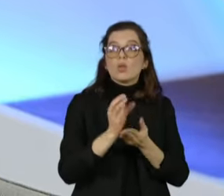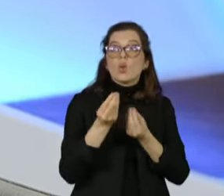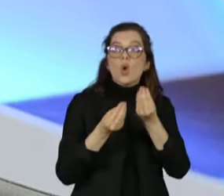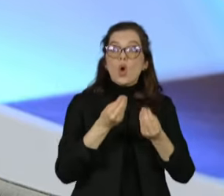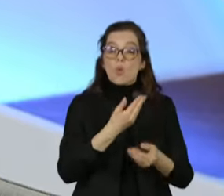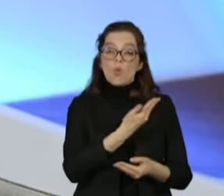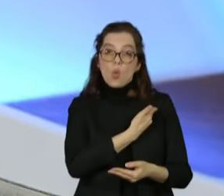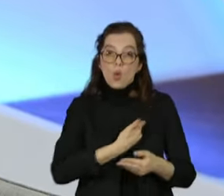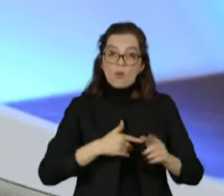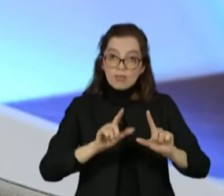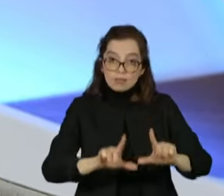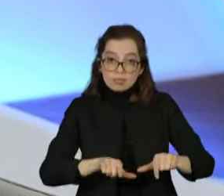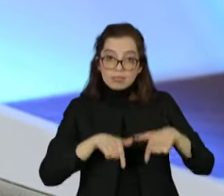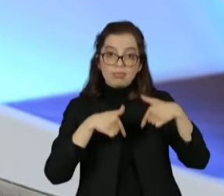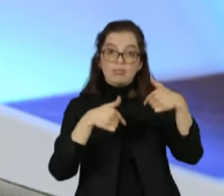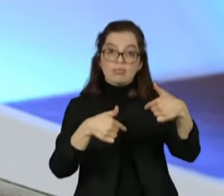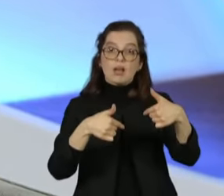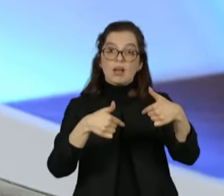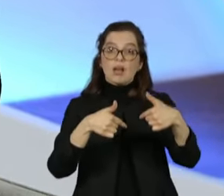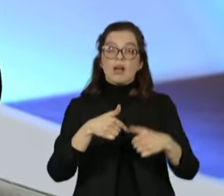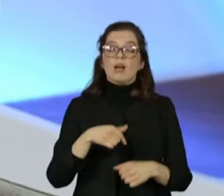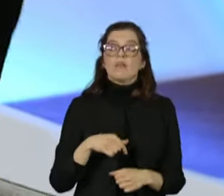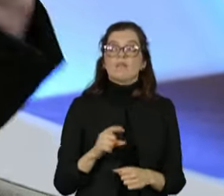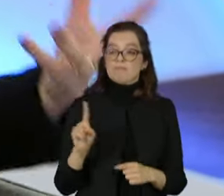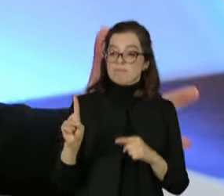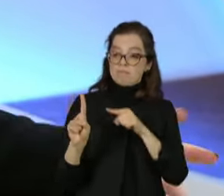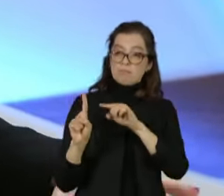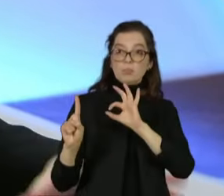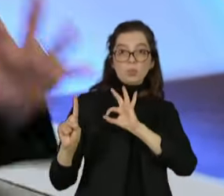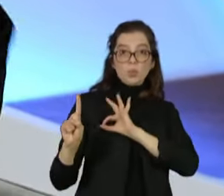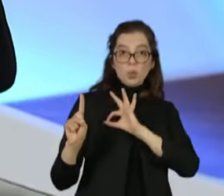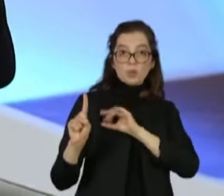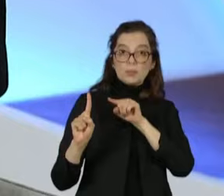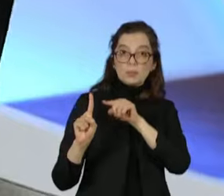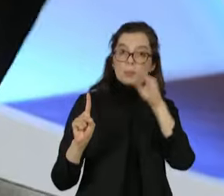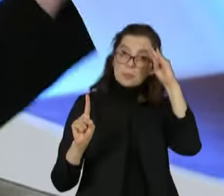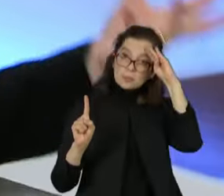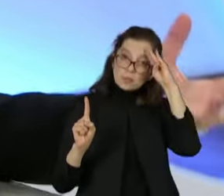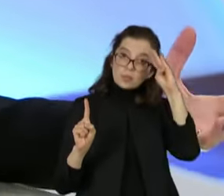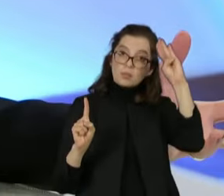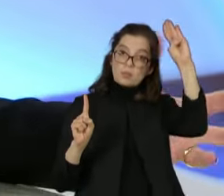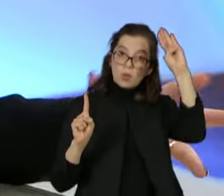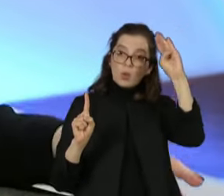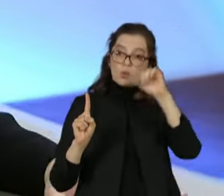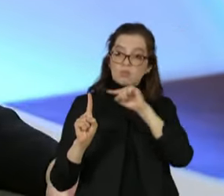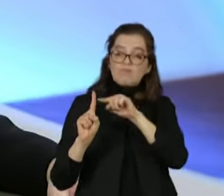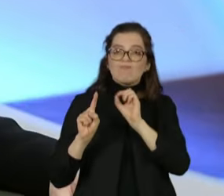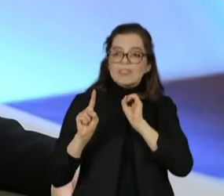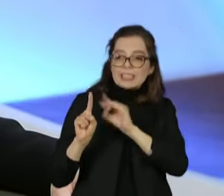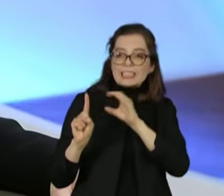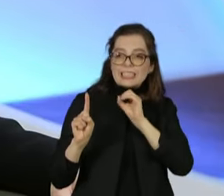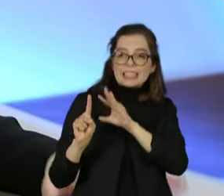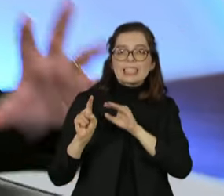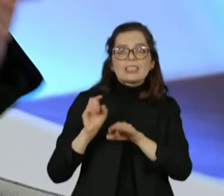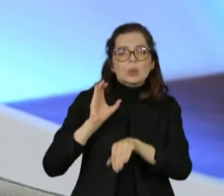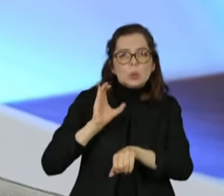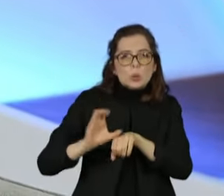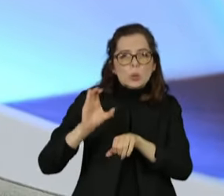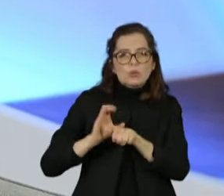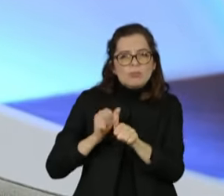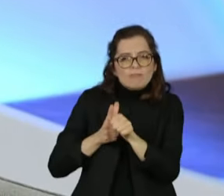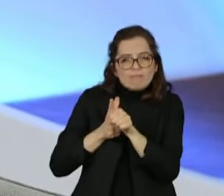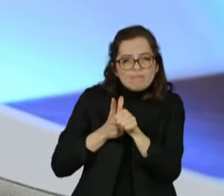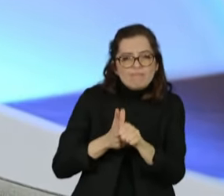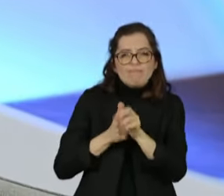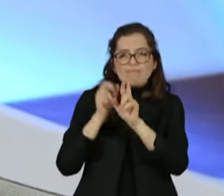central, que precisa ter uma escola nacional, precisa aprender ou reaprender, precisa ter todo um acompanhamento do seu trabalho, num